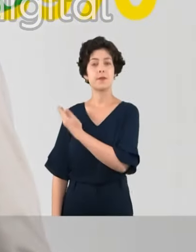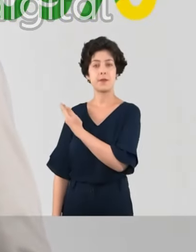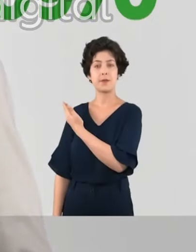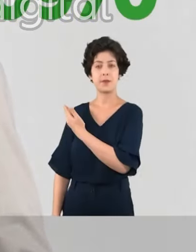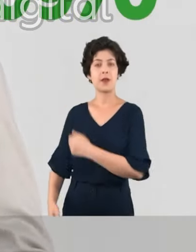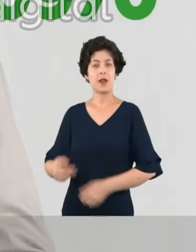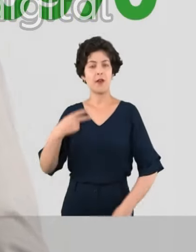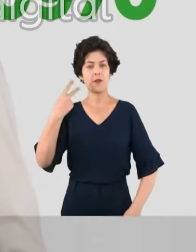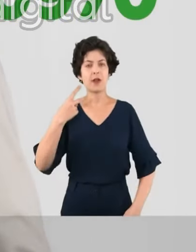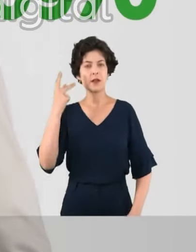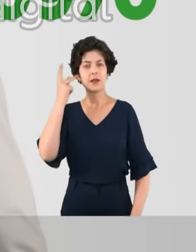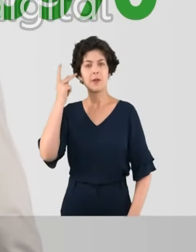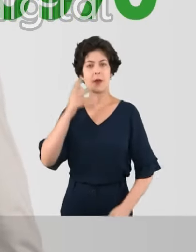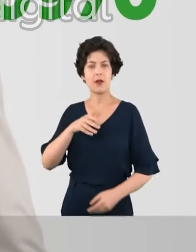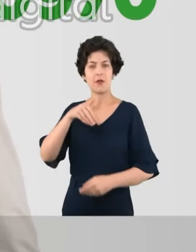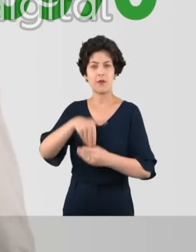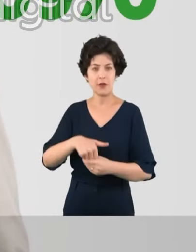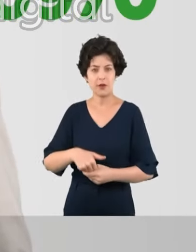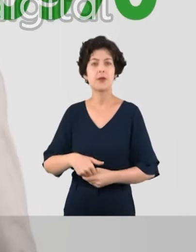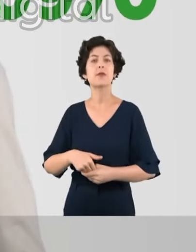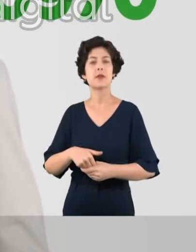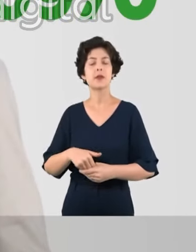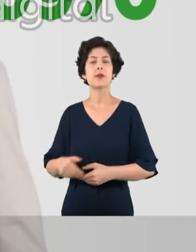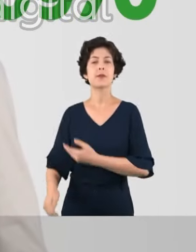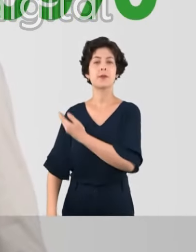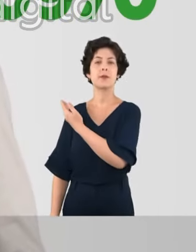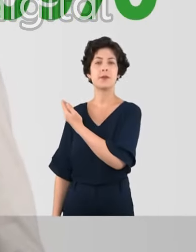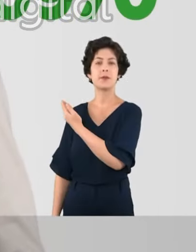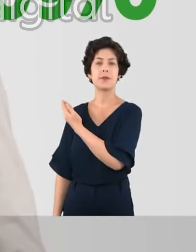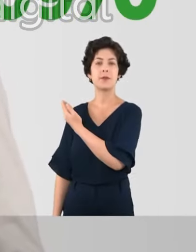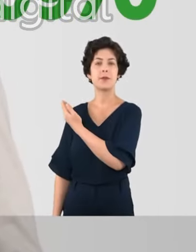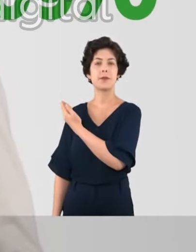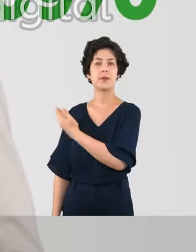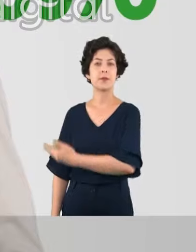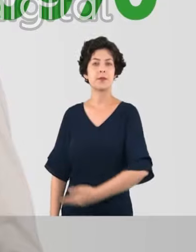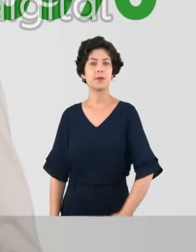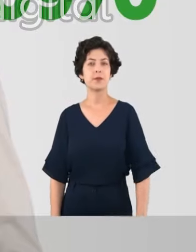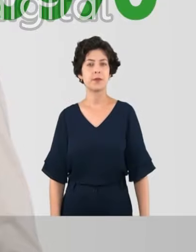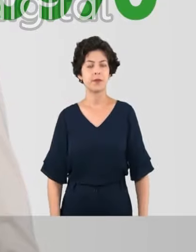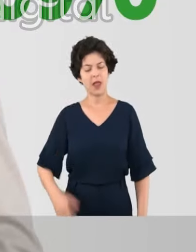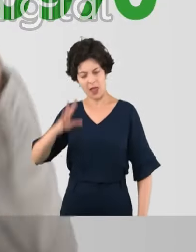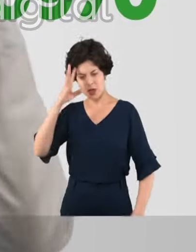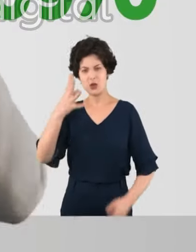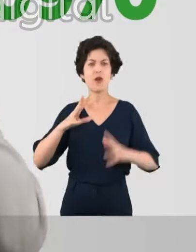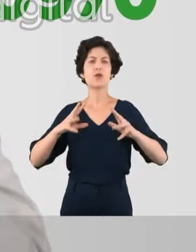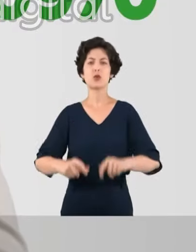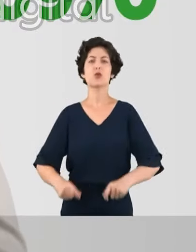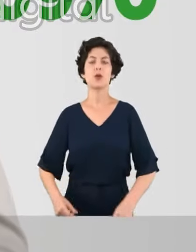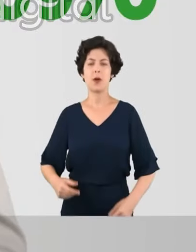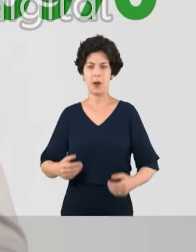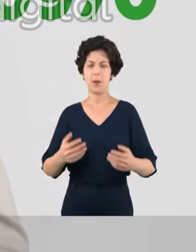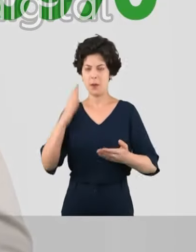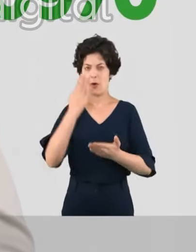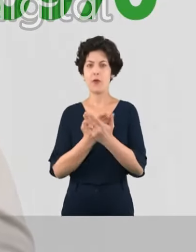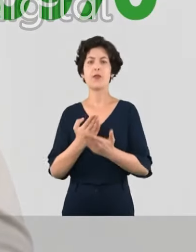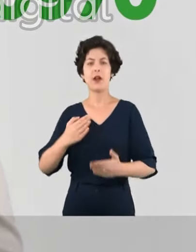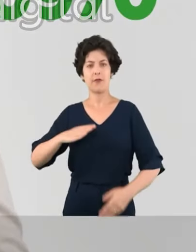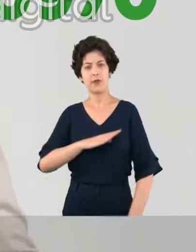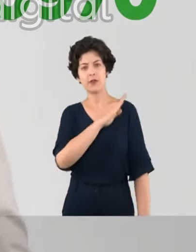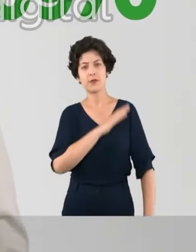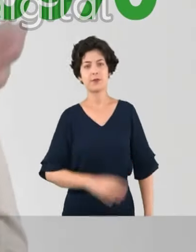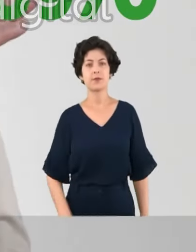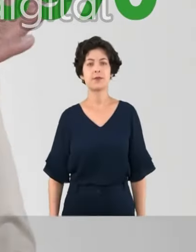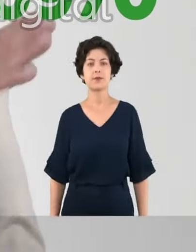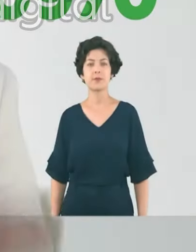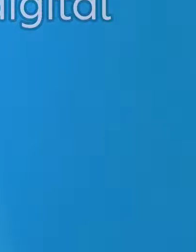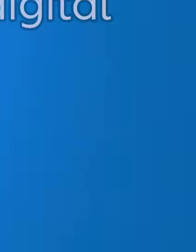nome é MacGyver. Para vereador de São Paulo, vote em MacGyver, 70 970. MacGyver resolve tudo. Podem confiar.